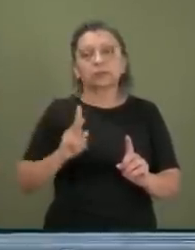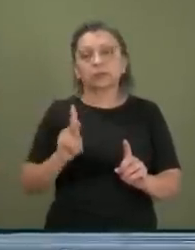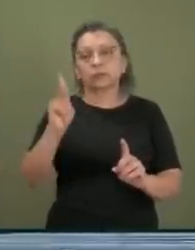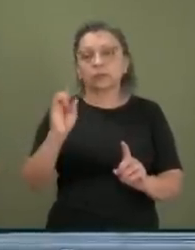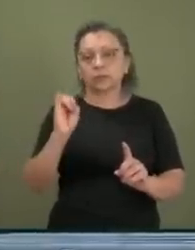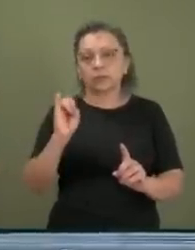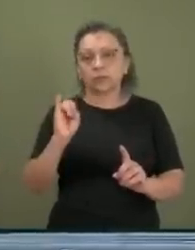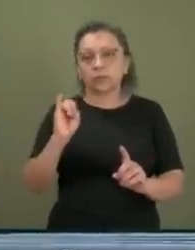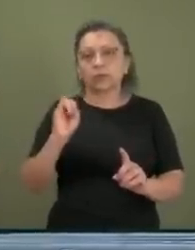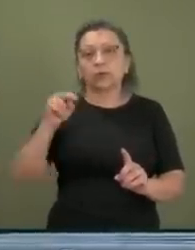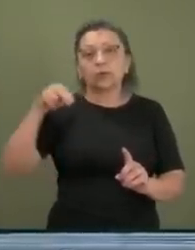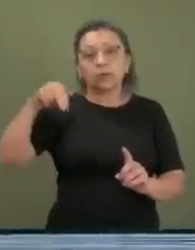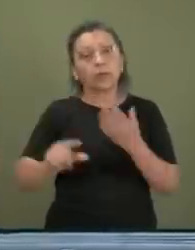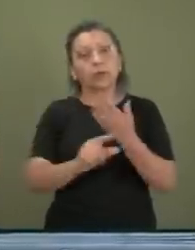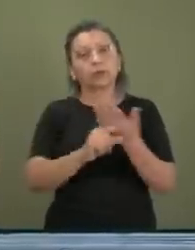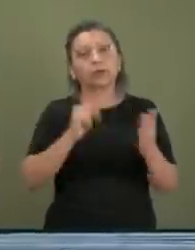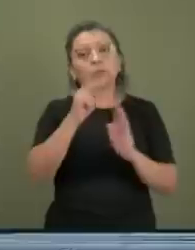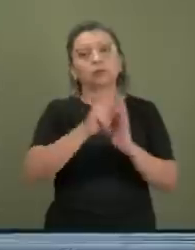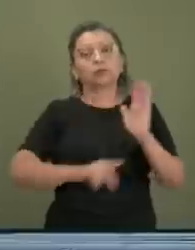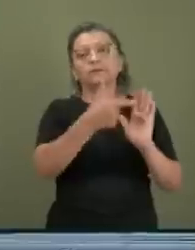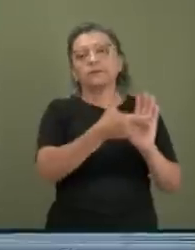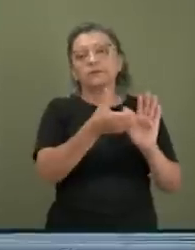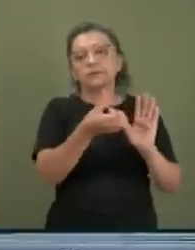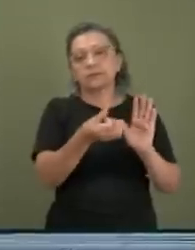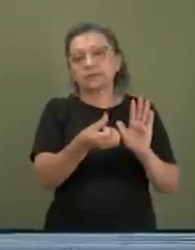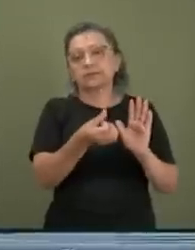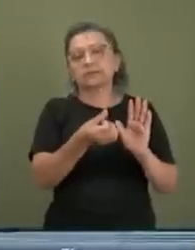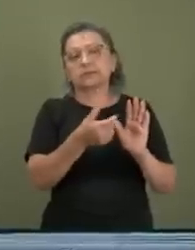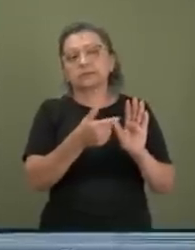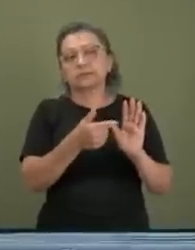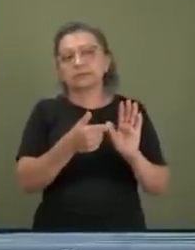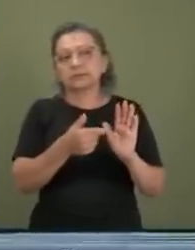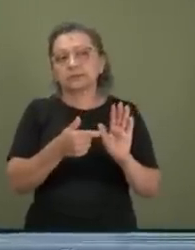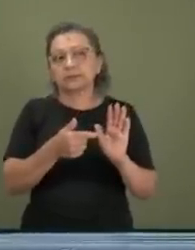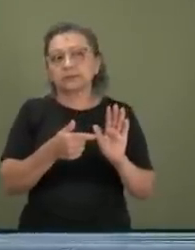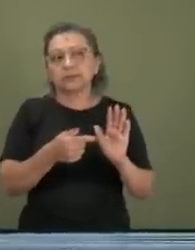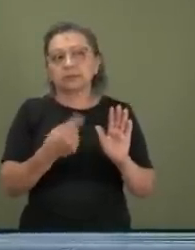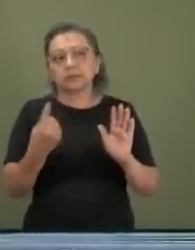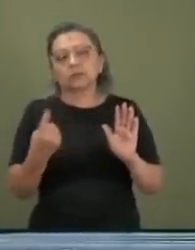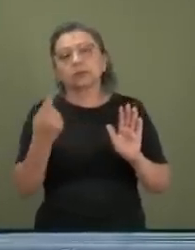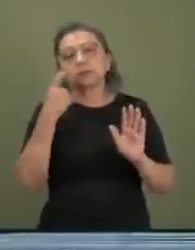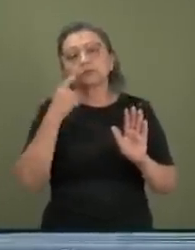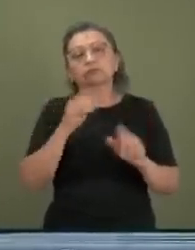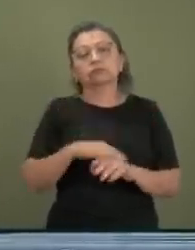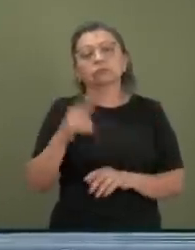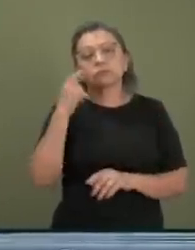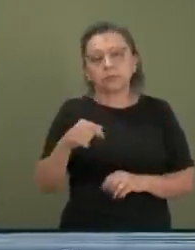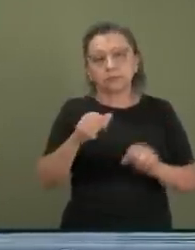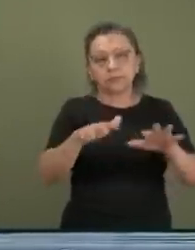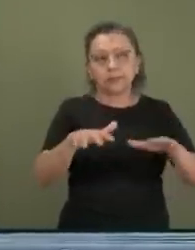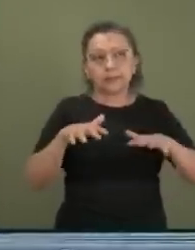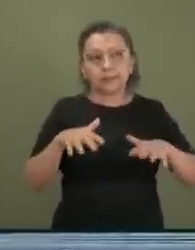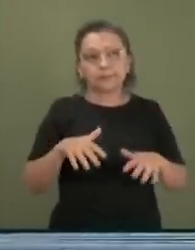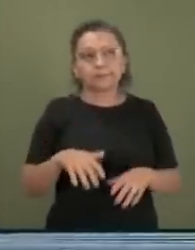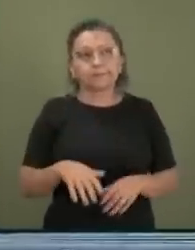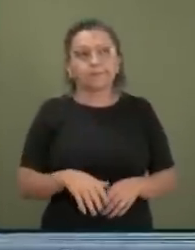2796 de 2021. Então, com a palavra, Vossa Excelência, enaltecer a sua presença aqui no plenário